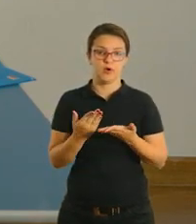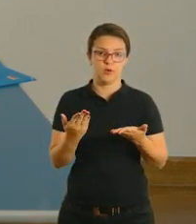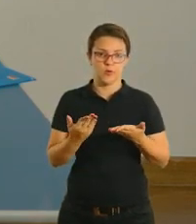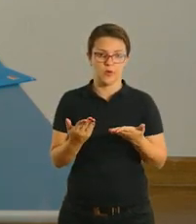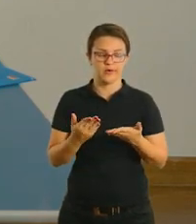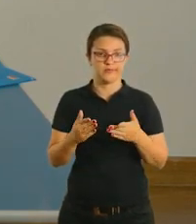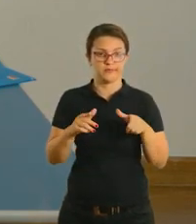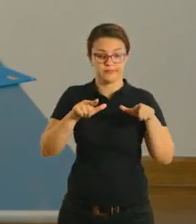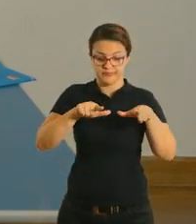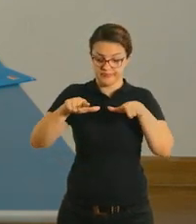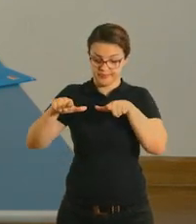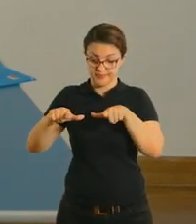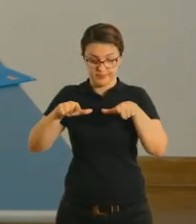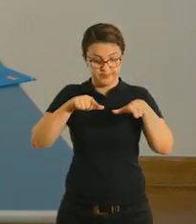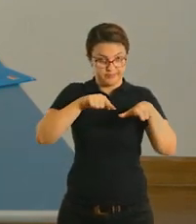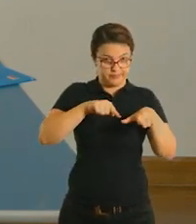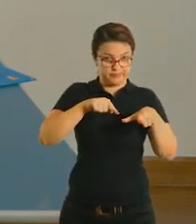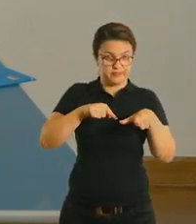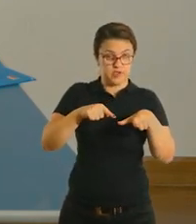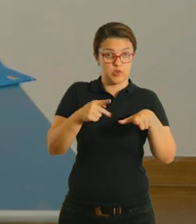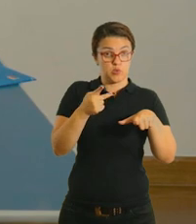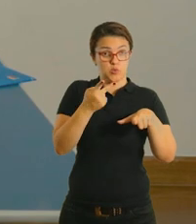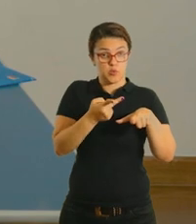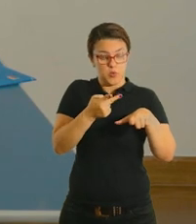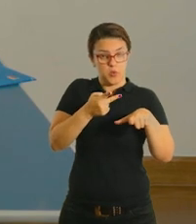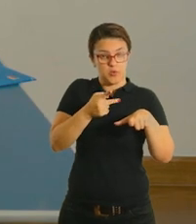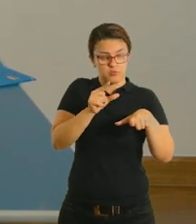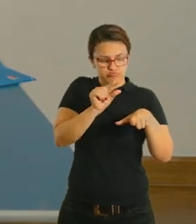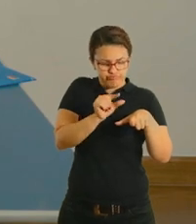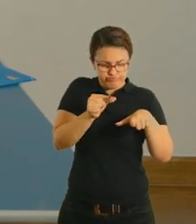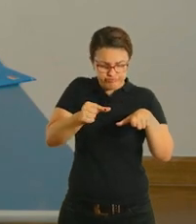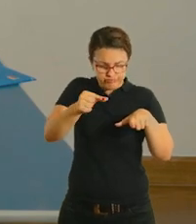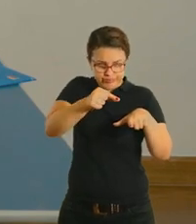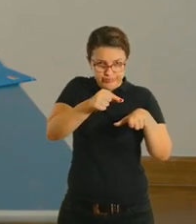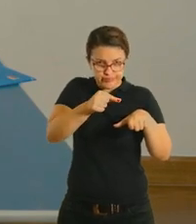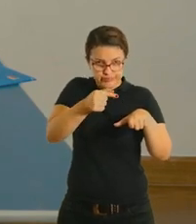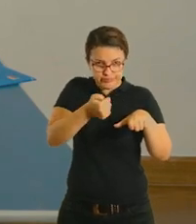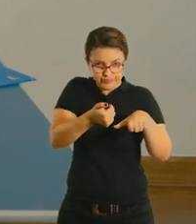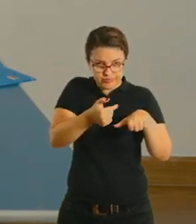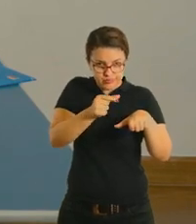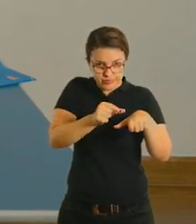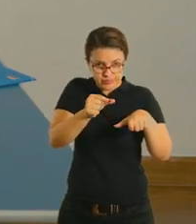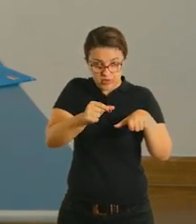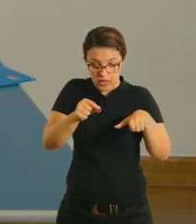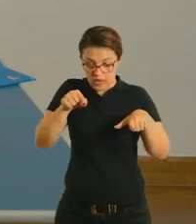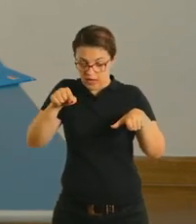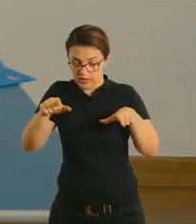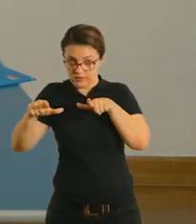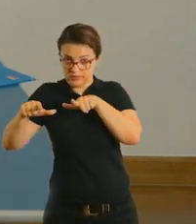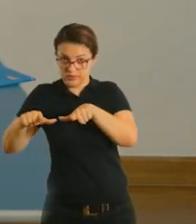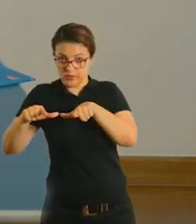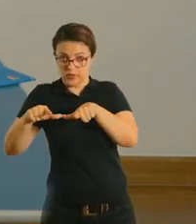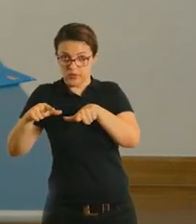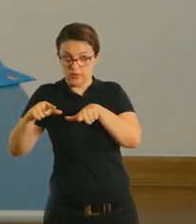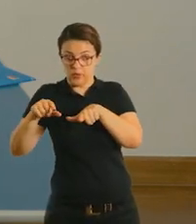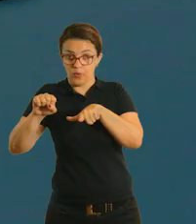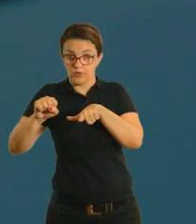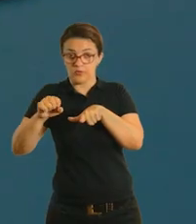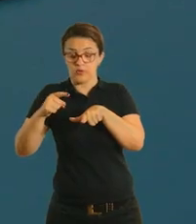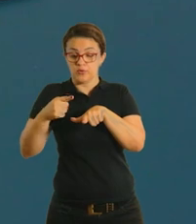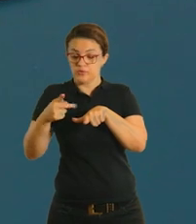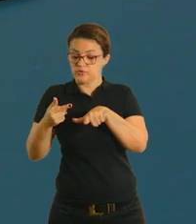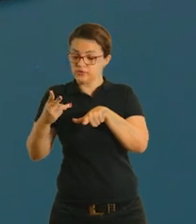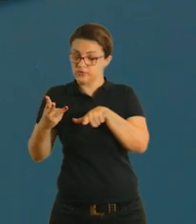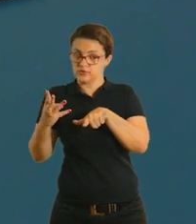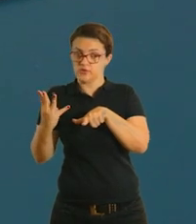assim agora. Vamos guardar duas deste lado da caixinha e oito deste lado da caixinha.